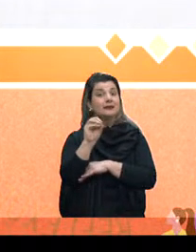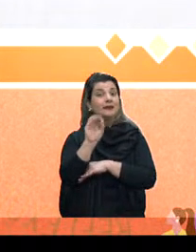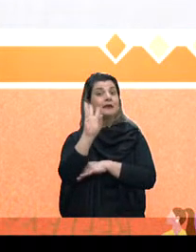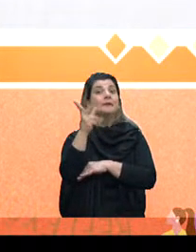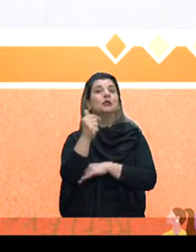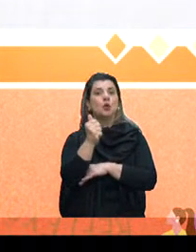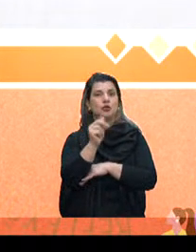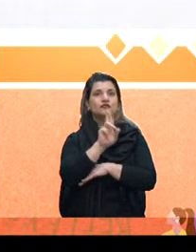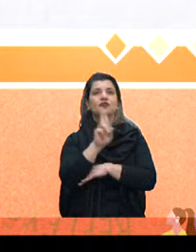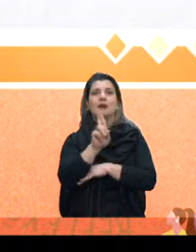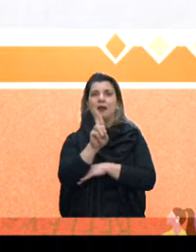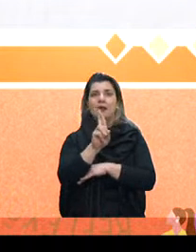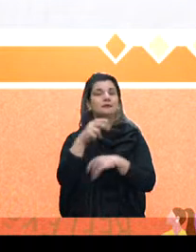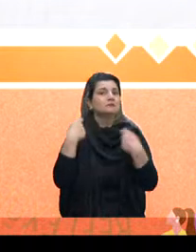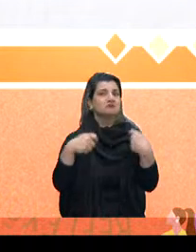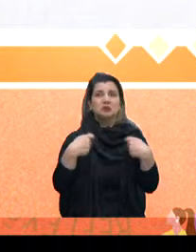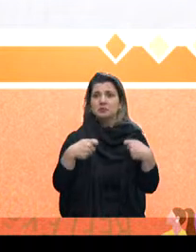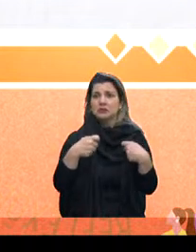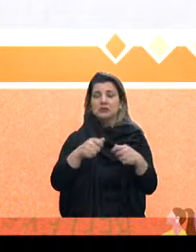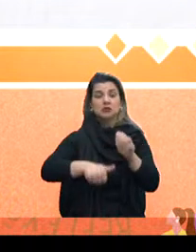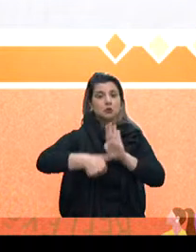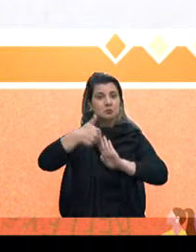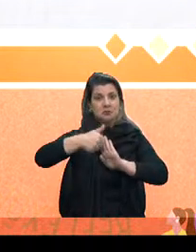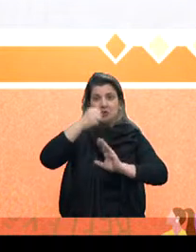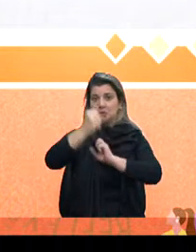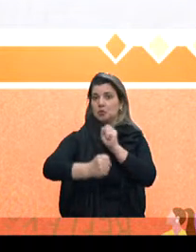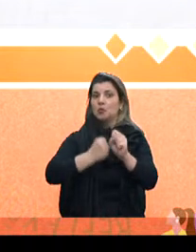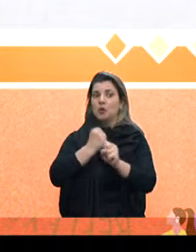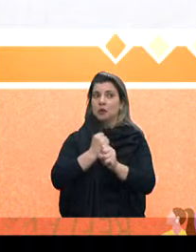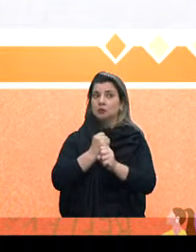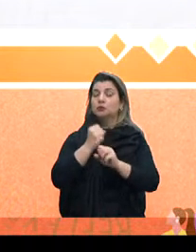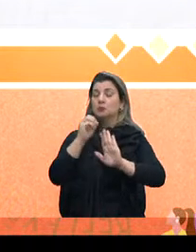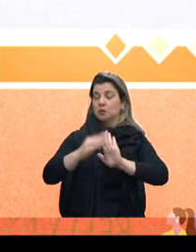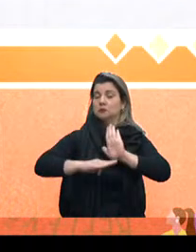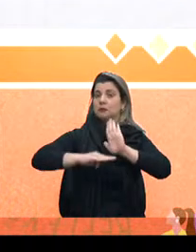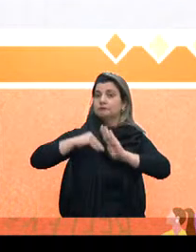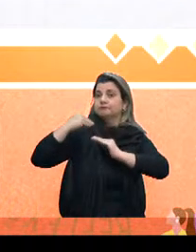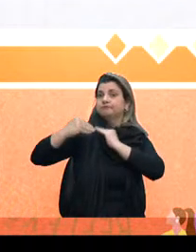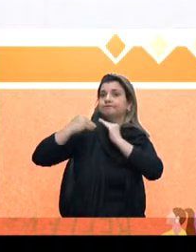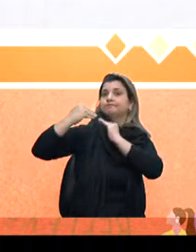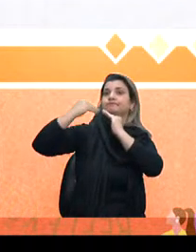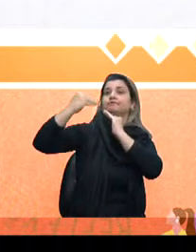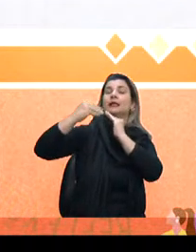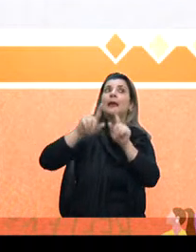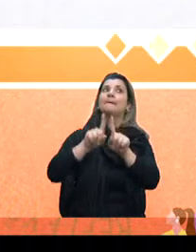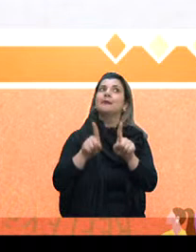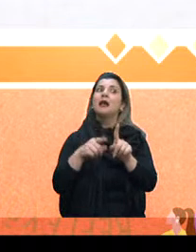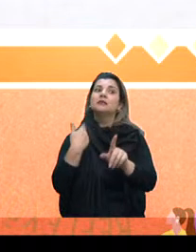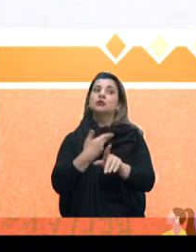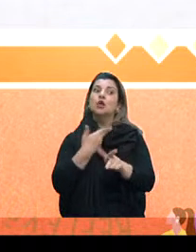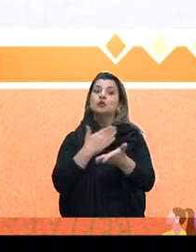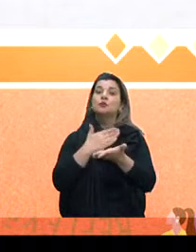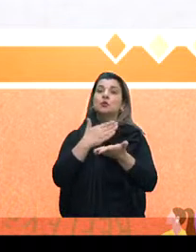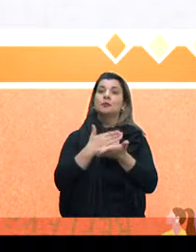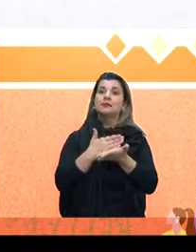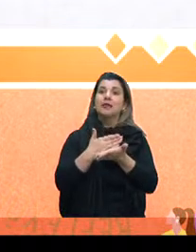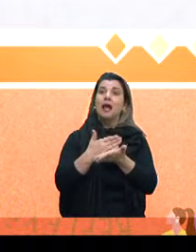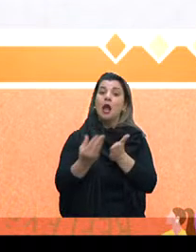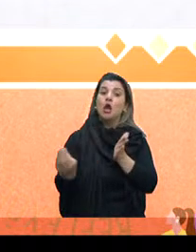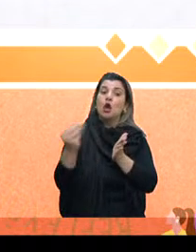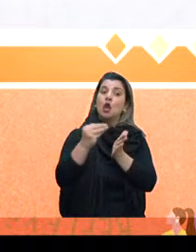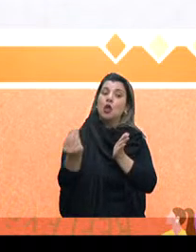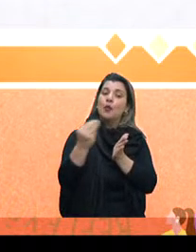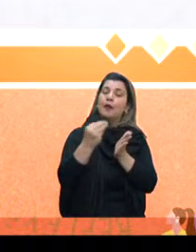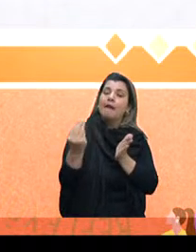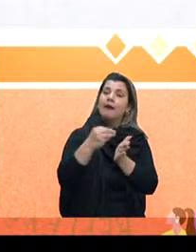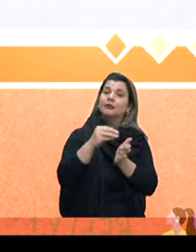reais, não precisa eventualmente ser no primeiro ano, pode ser uma escala progressiva, mas nós vamos começar a colocar até 8 mil alunos. E se